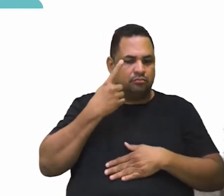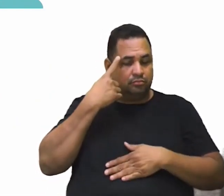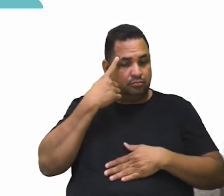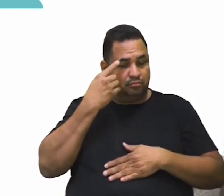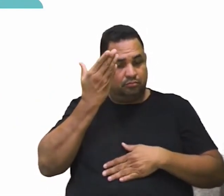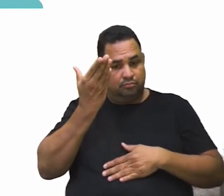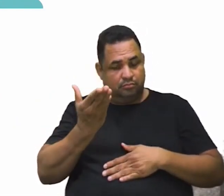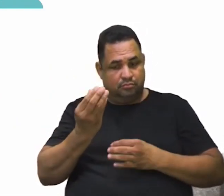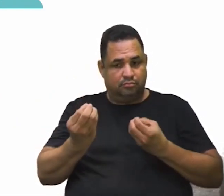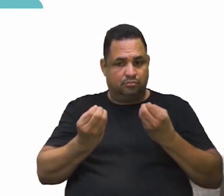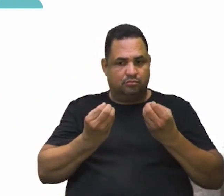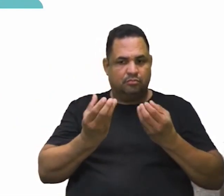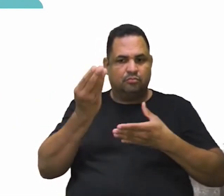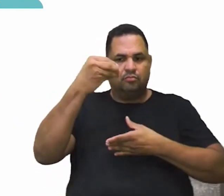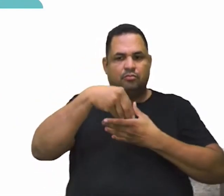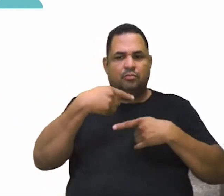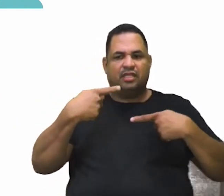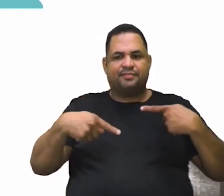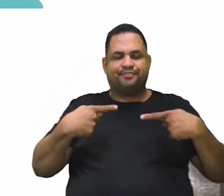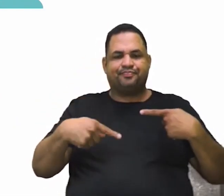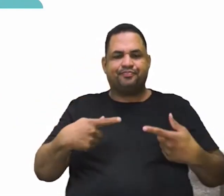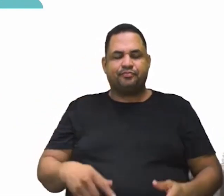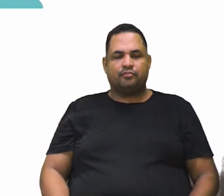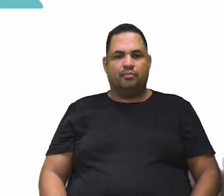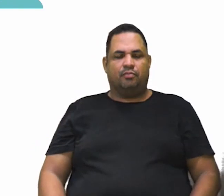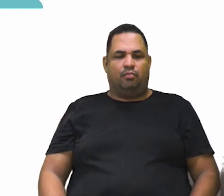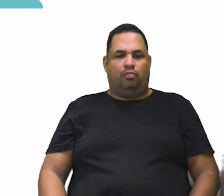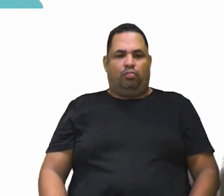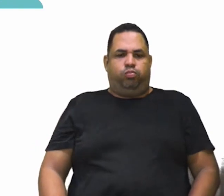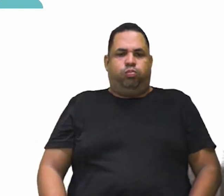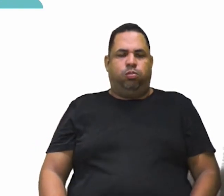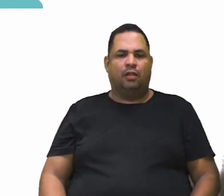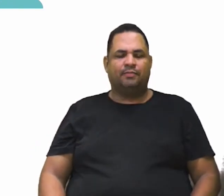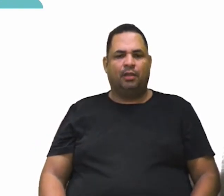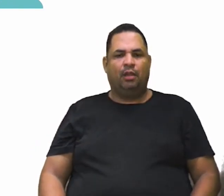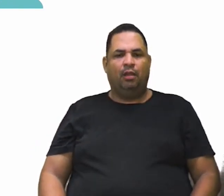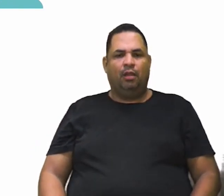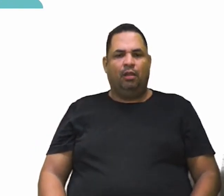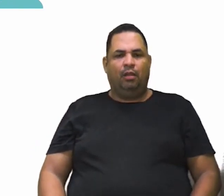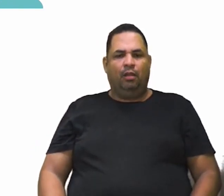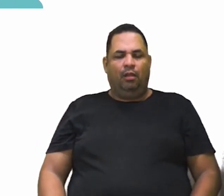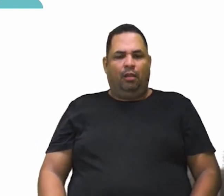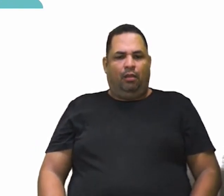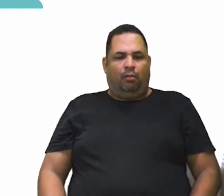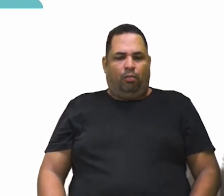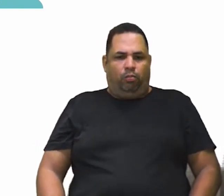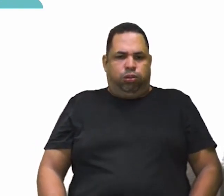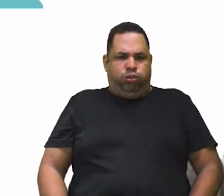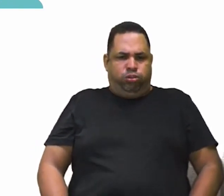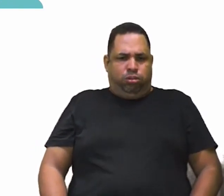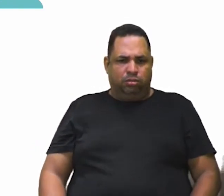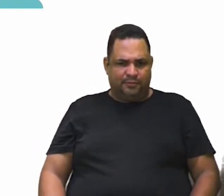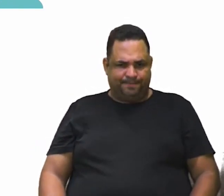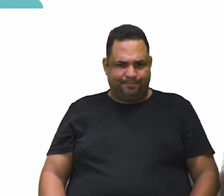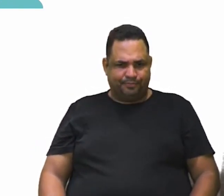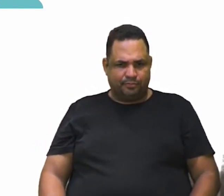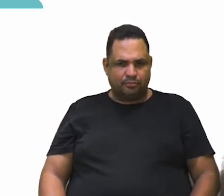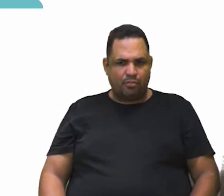no âmbito da política. No âmbito do contexto da aula de hoje. E olha só aqui comigo.